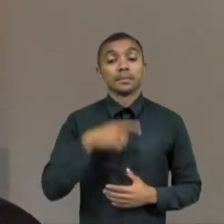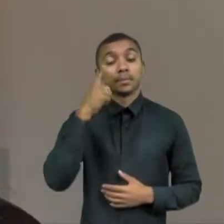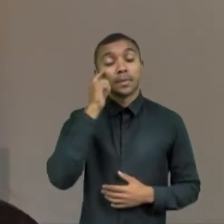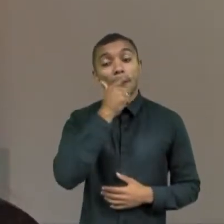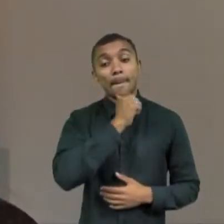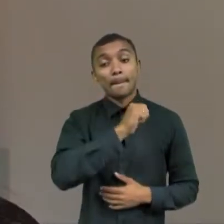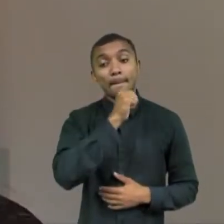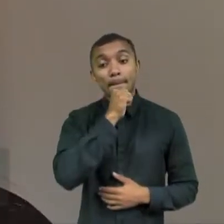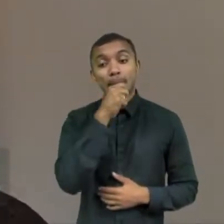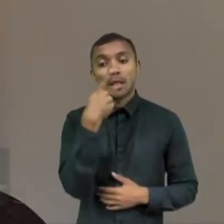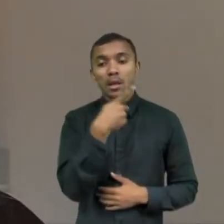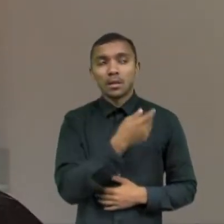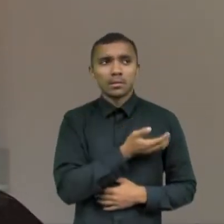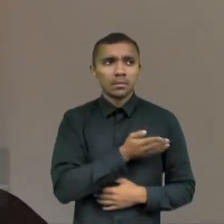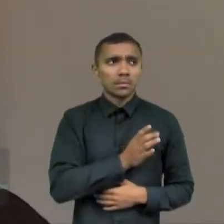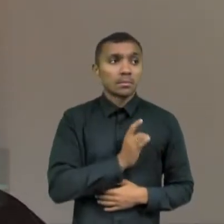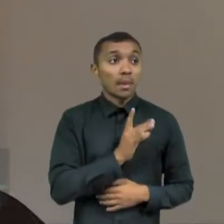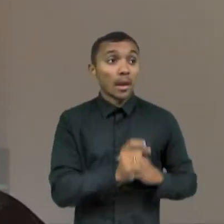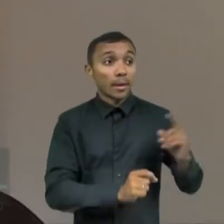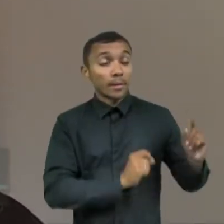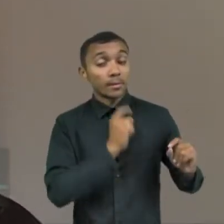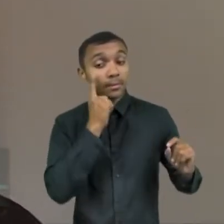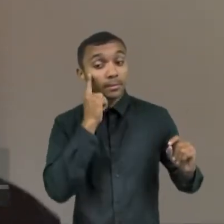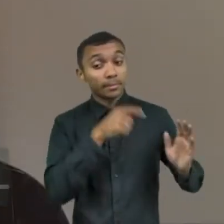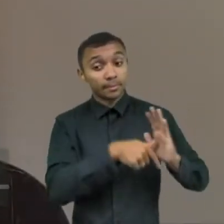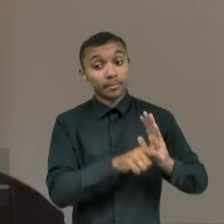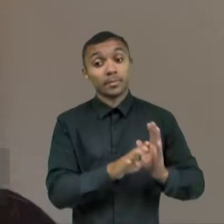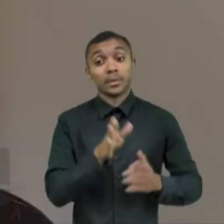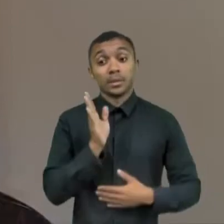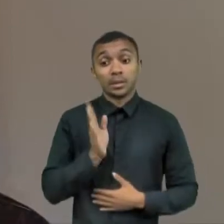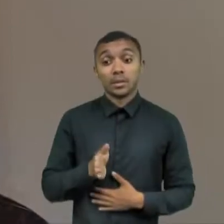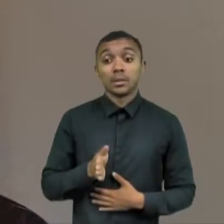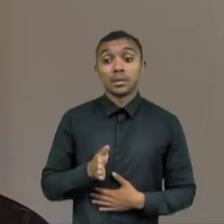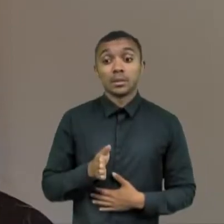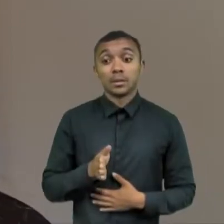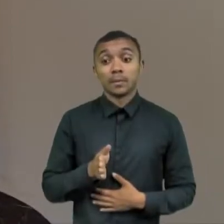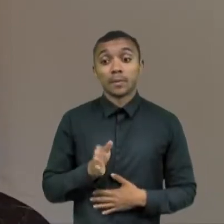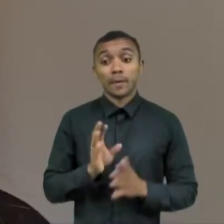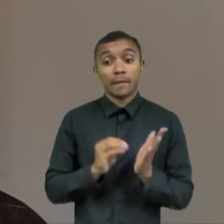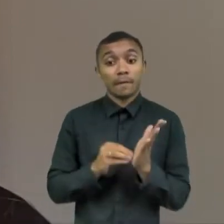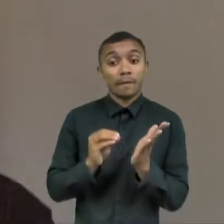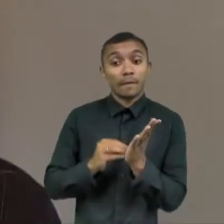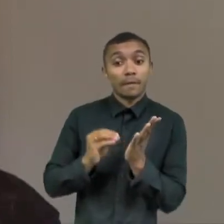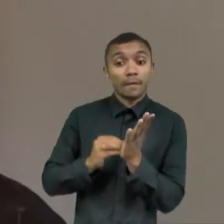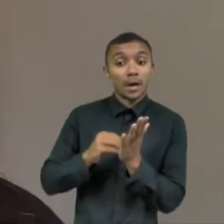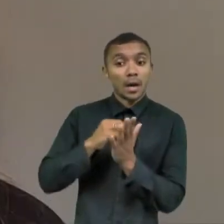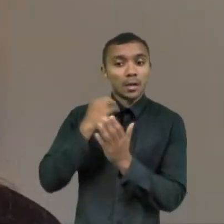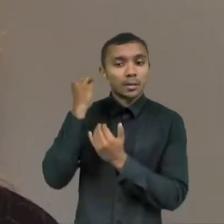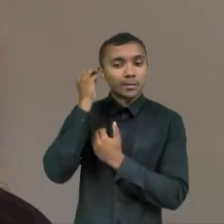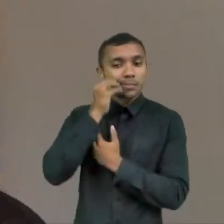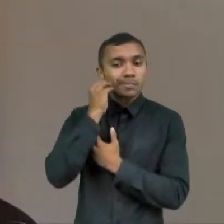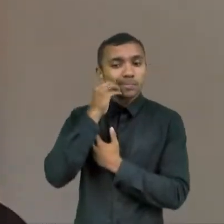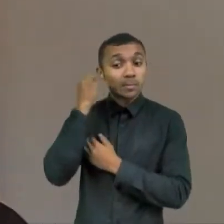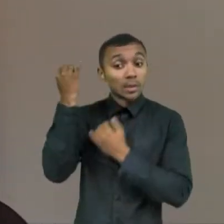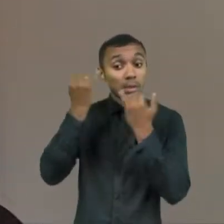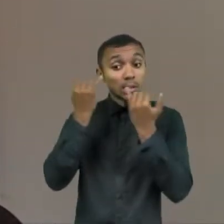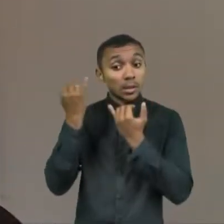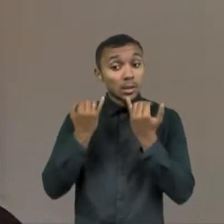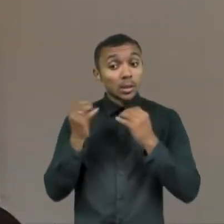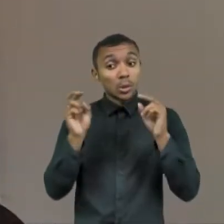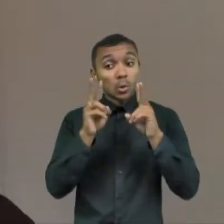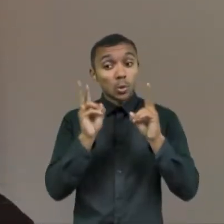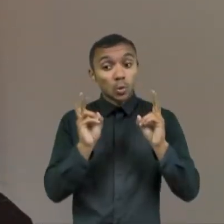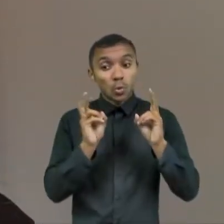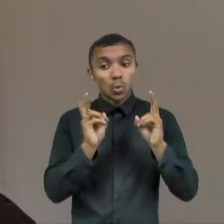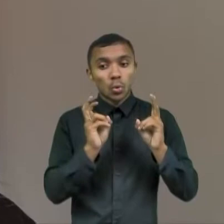os receios desse homem? Primeiro, existe uma falta de conhecimento em relação aos benefícios dessa construção de vínculo na